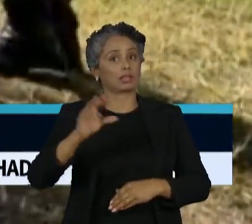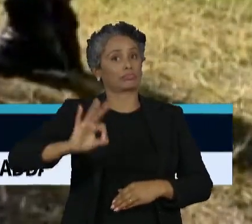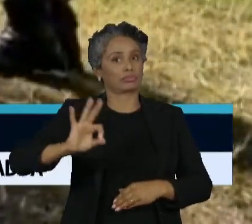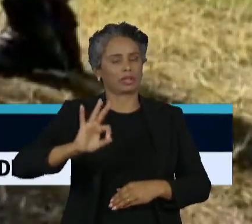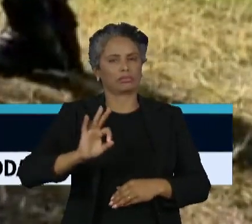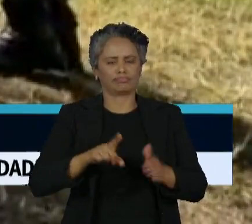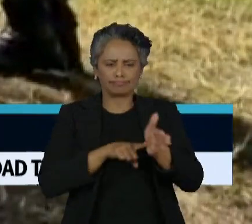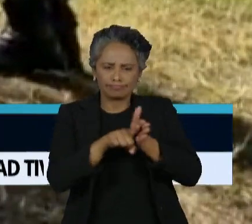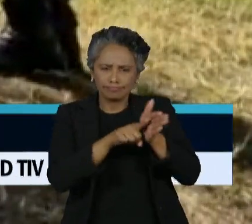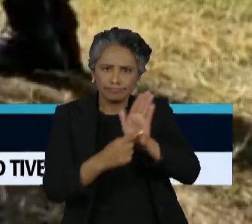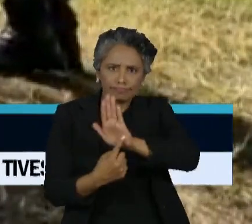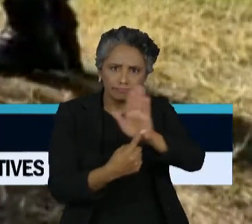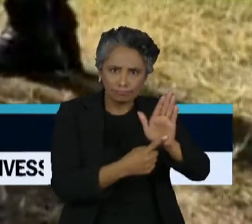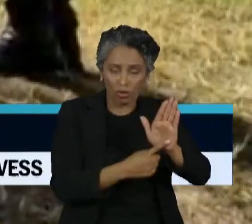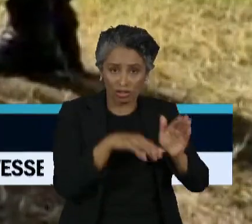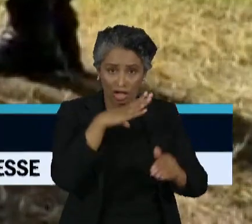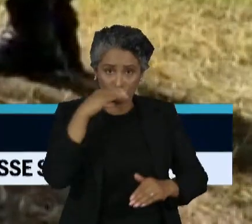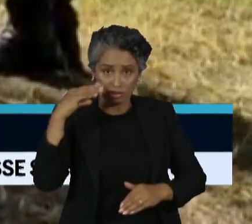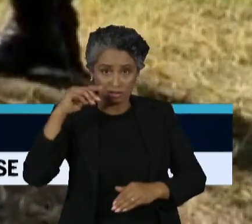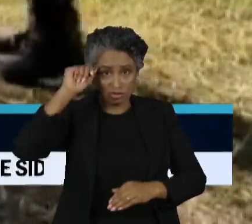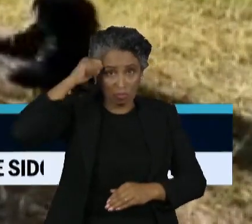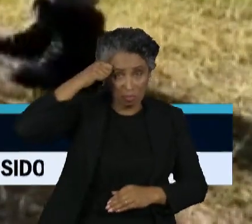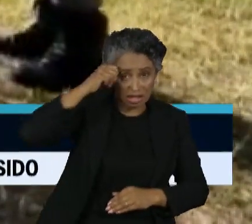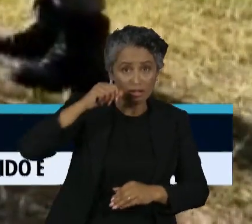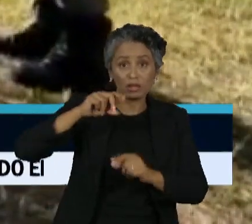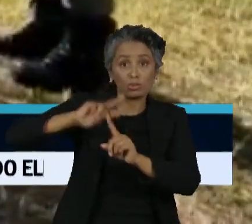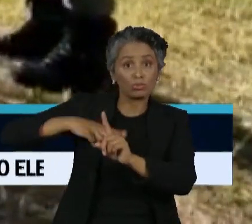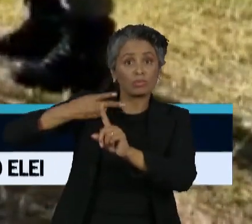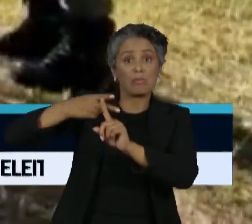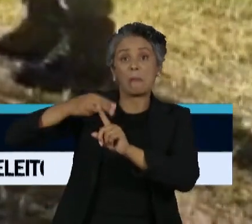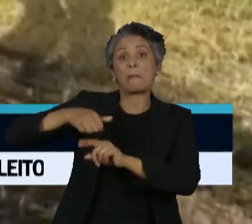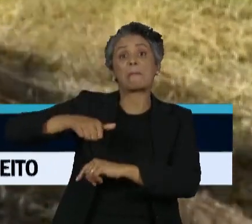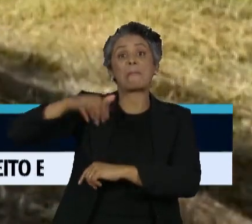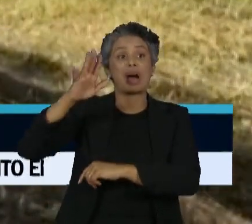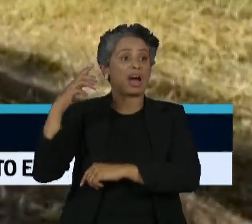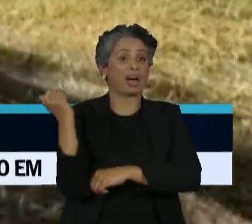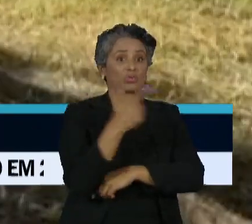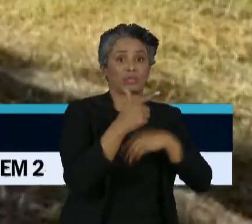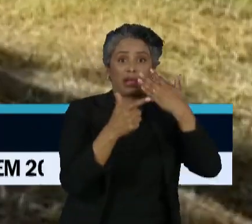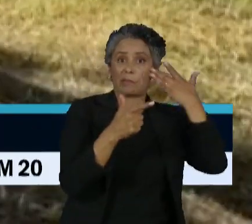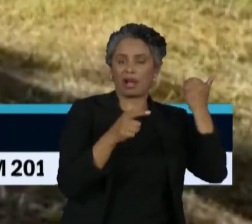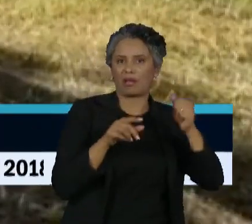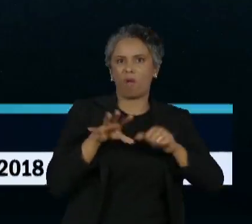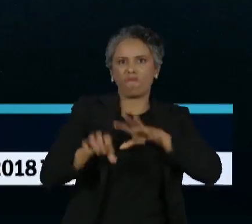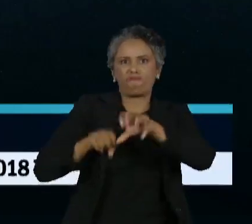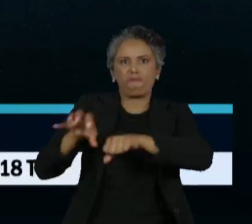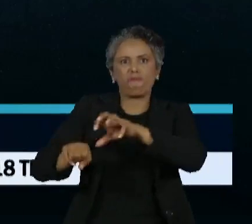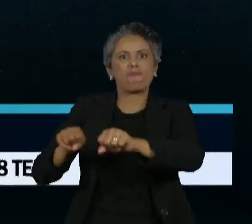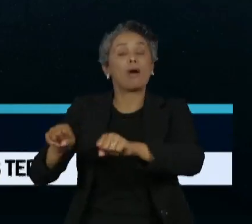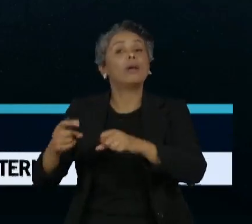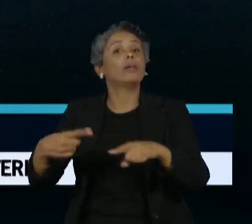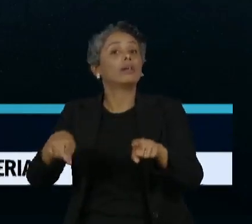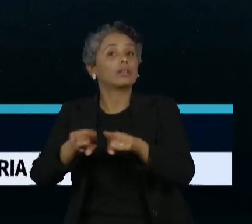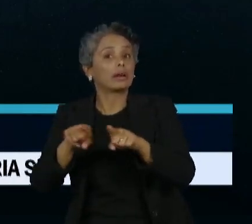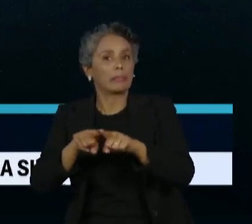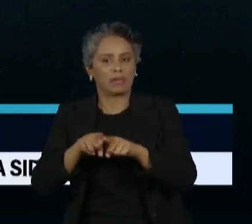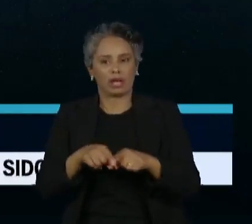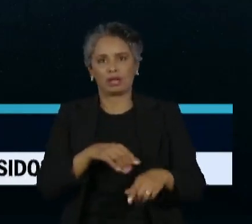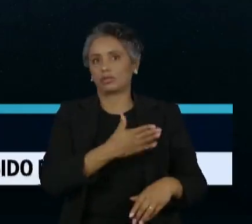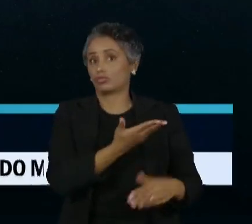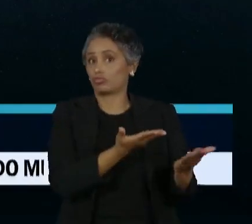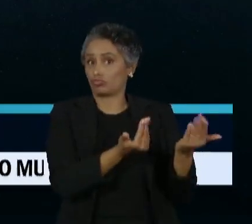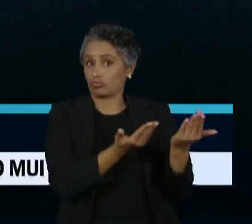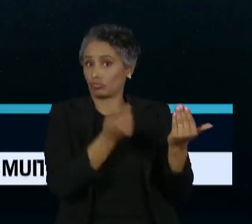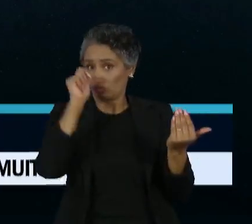que adolescentes pretos chegaram a ser duas vezes mais abordados em ações policiais. De todos os jovens pretos do